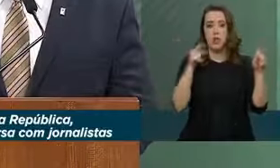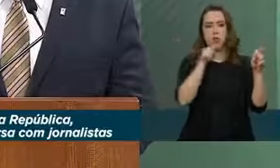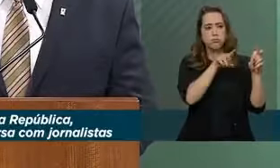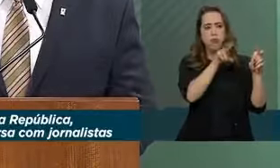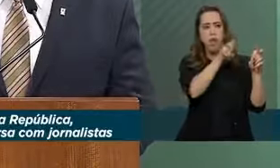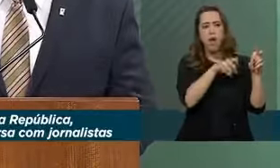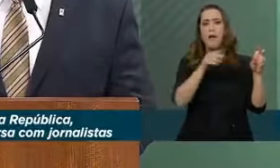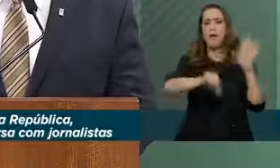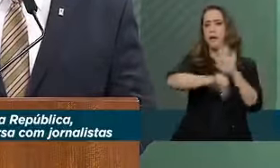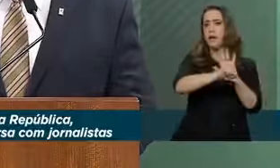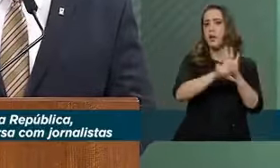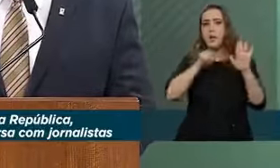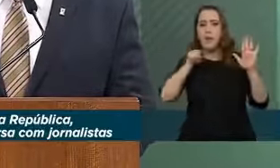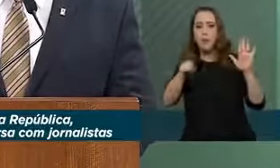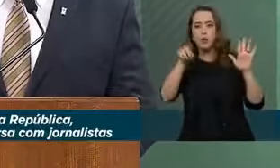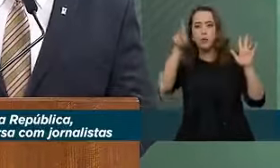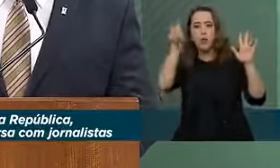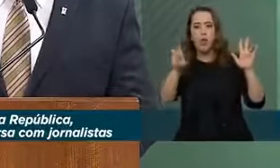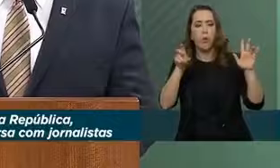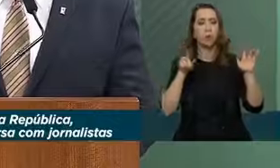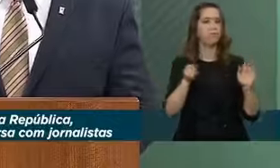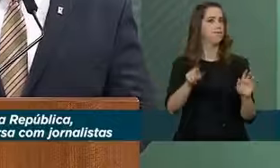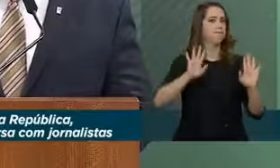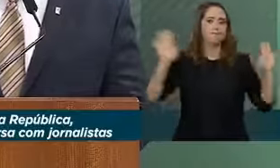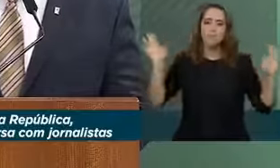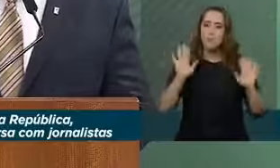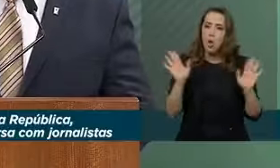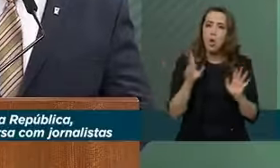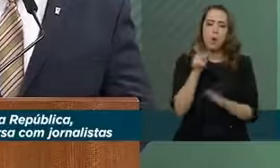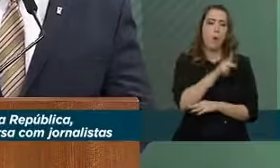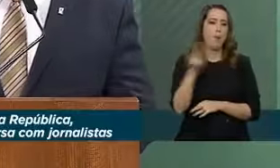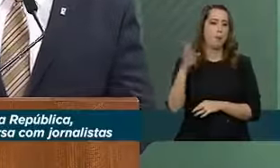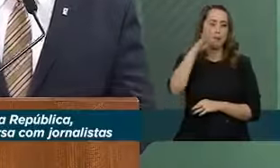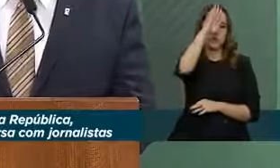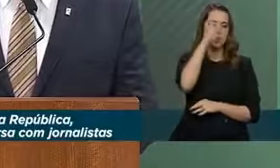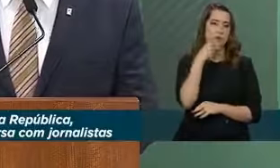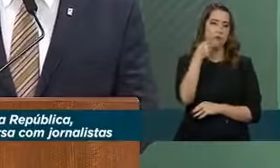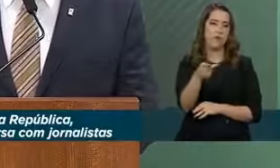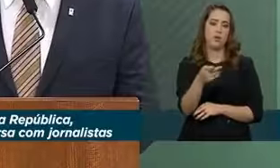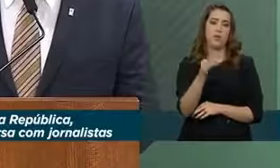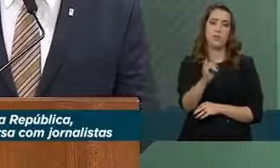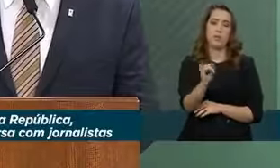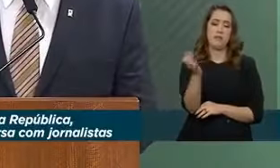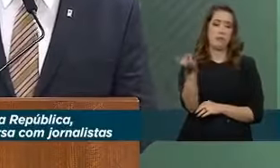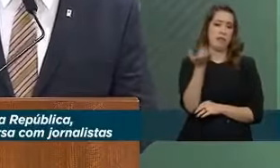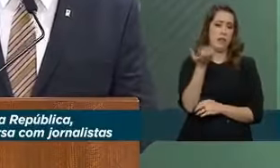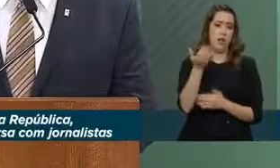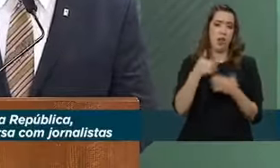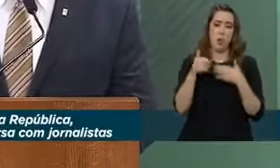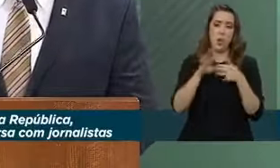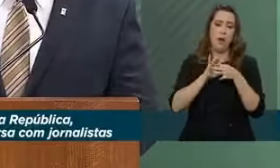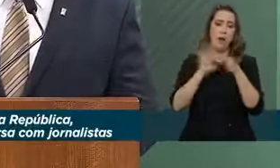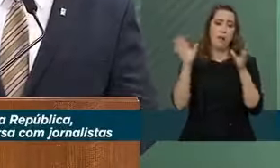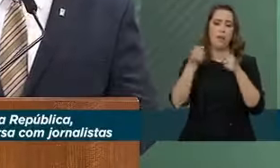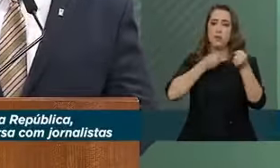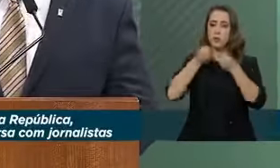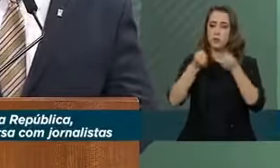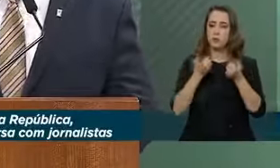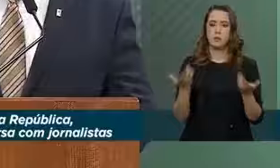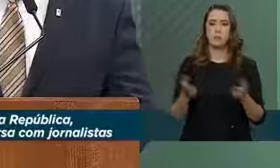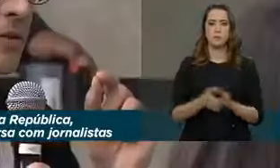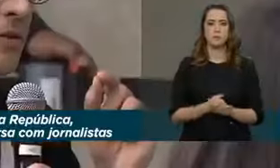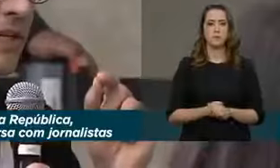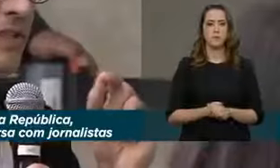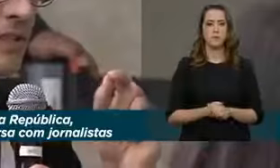crime e ponto final, fecha aspas. O presidente não colocou em xeque, sequer, em momento algum, a liberdade de imprensa.